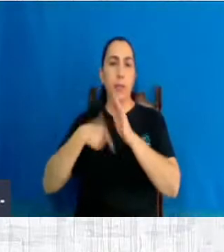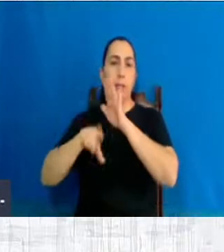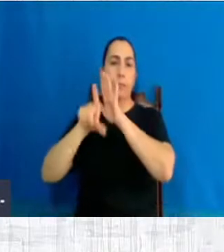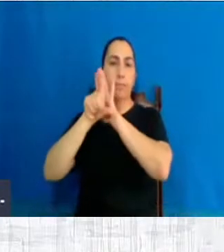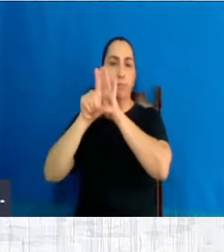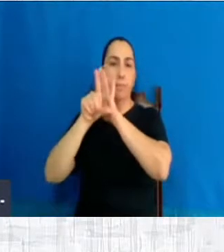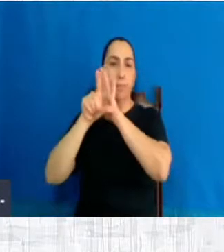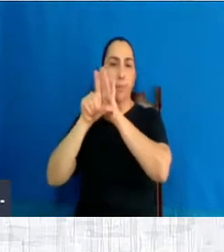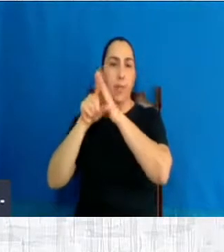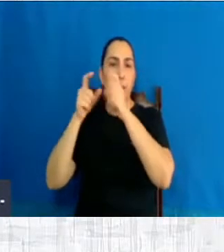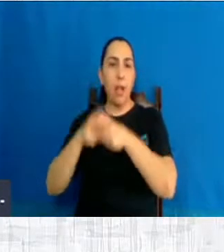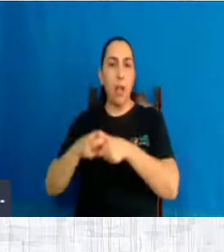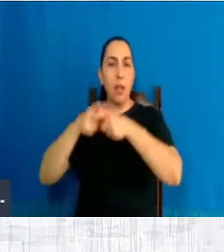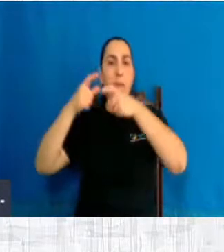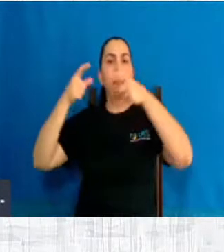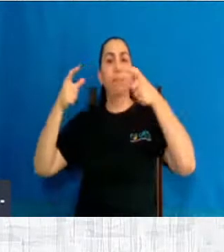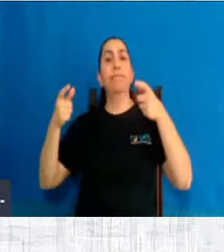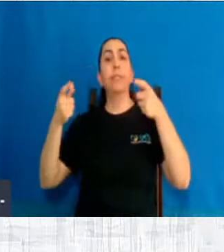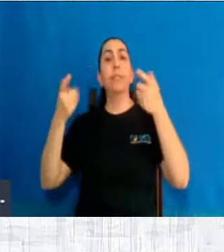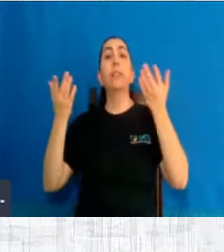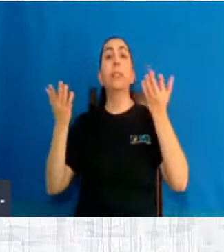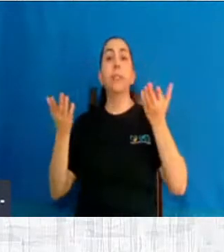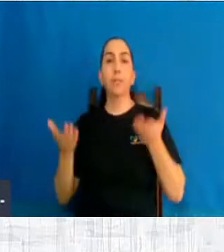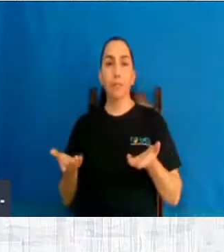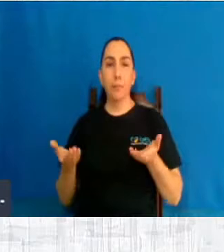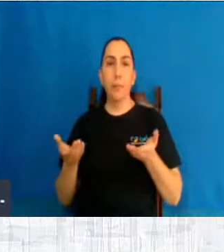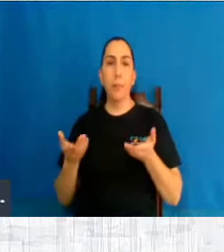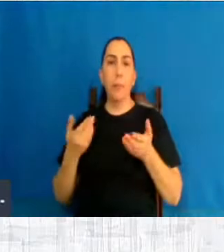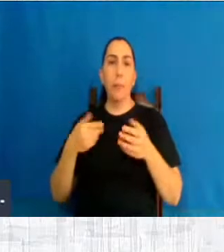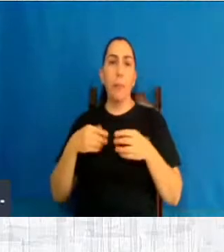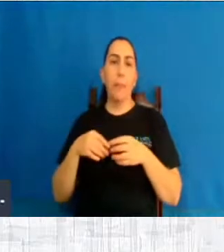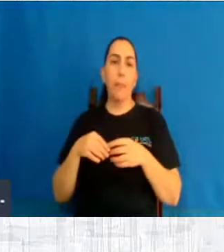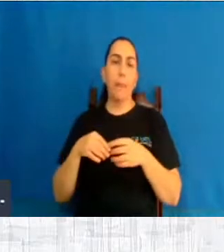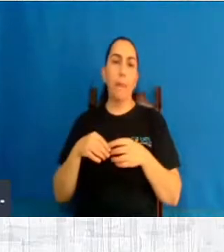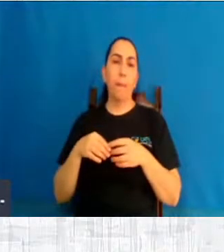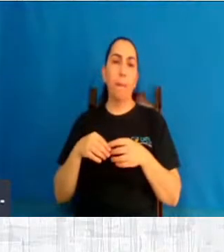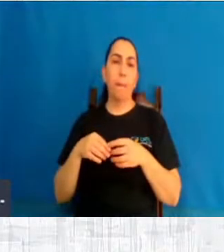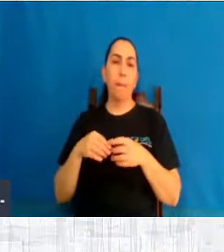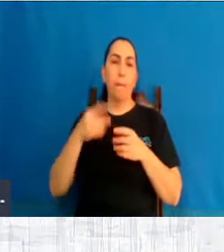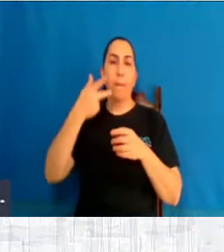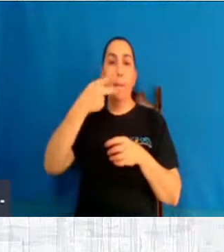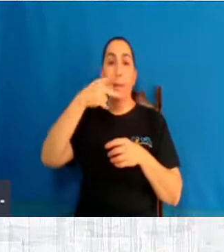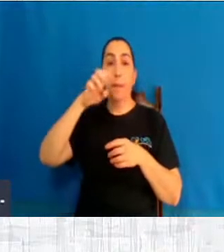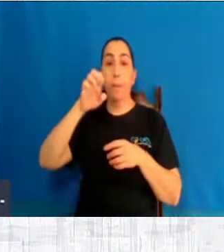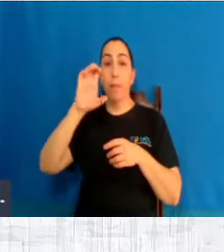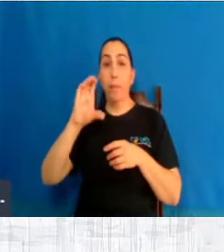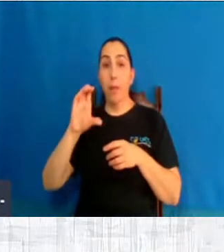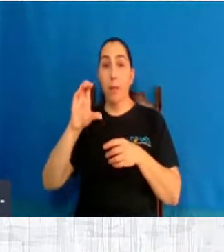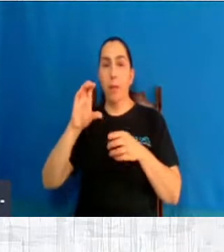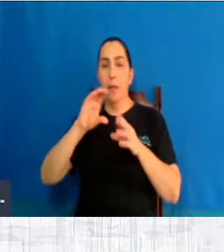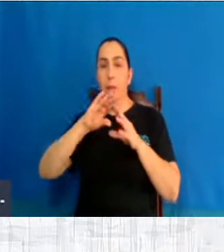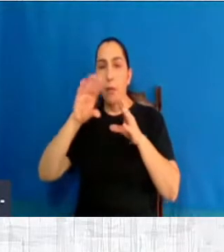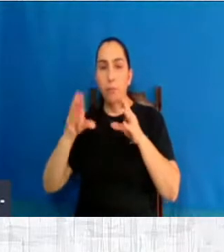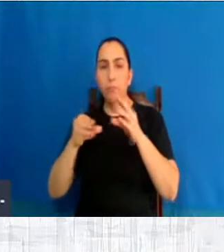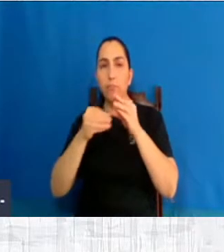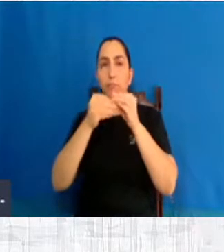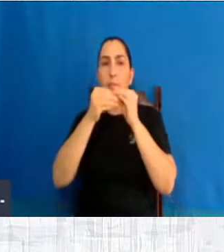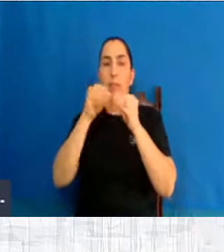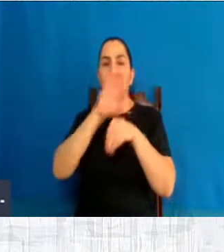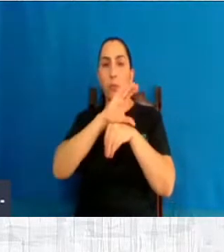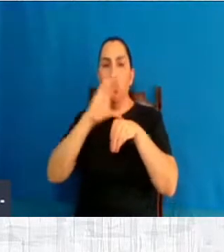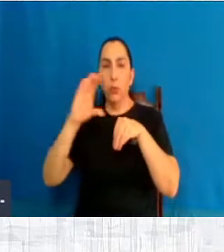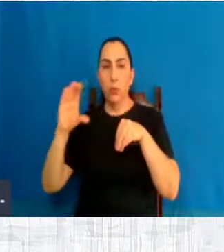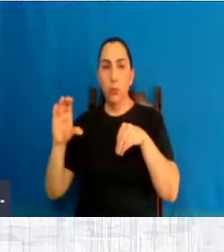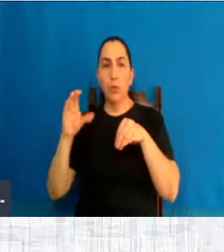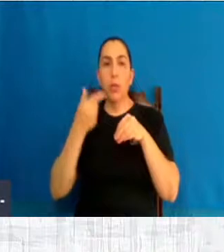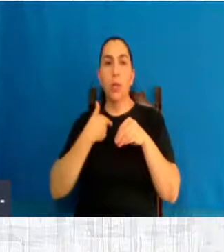porque a grande maioria é de esquerda. Aprovar uma PEC, um projeto de emenda à Constituição que garanta expressamente